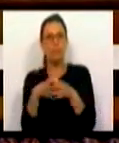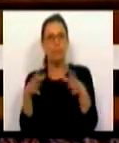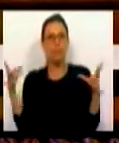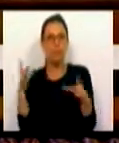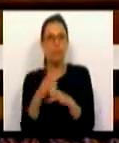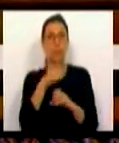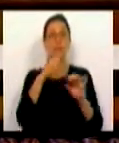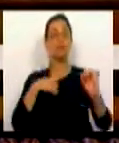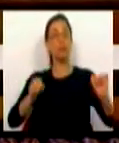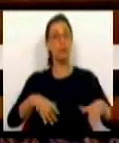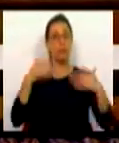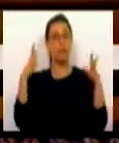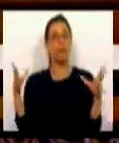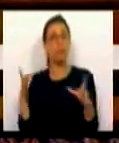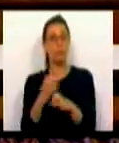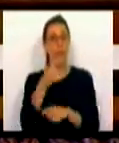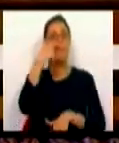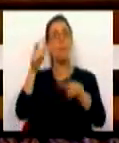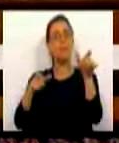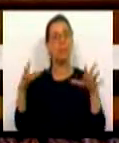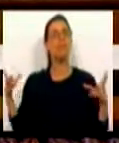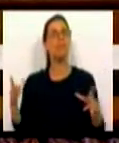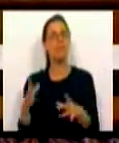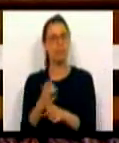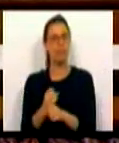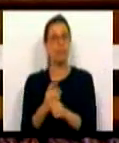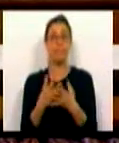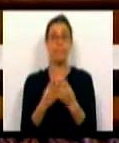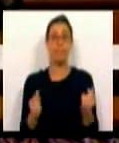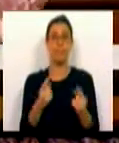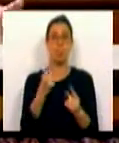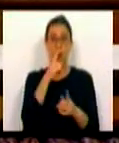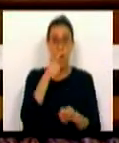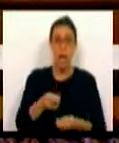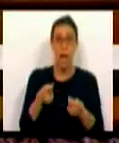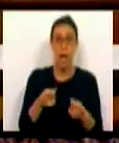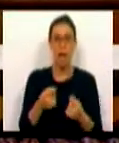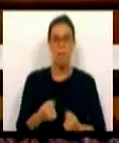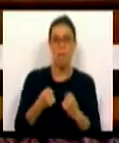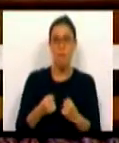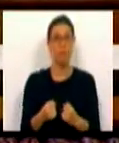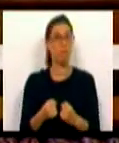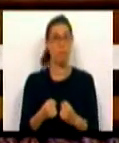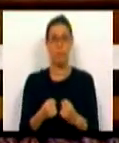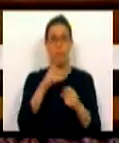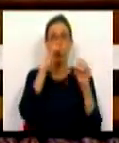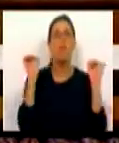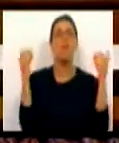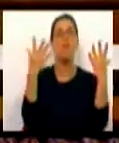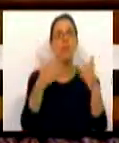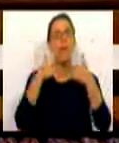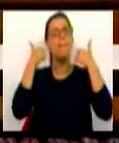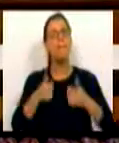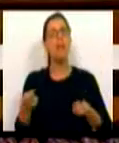no início da minha intervenção, a desertificação humana, sobretudo, não se resolve só com uma agricultura pujante nem com uma floresta